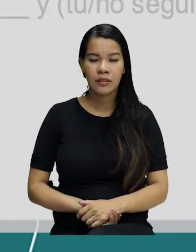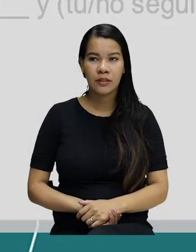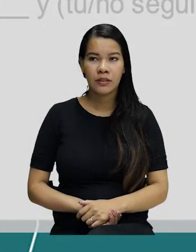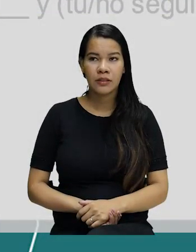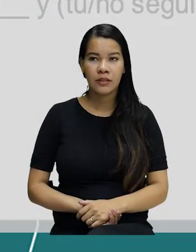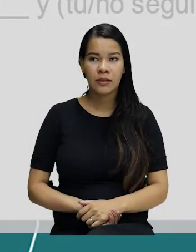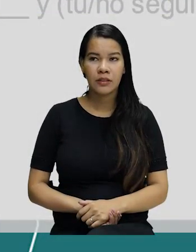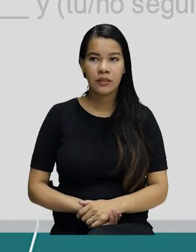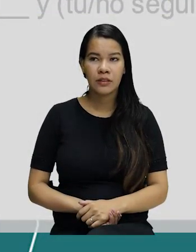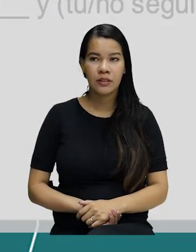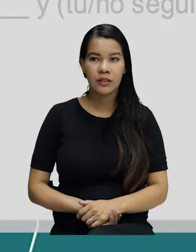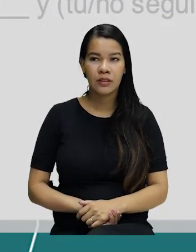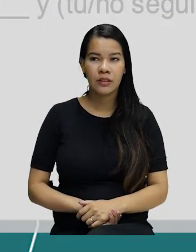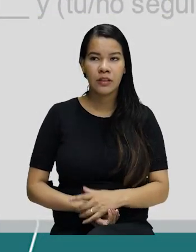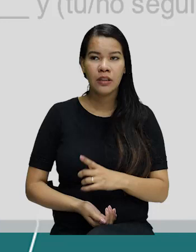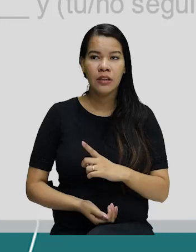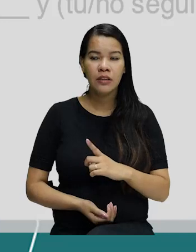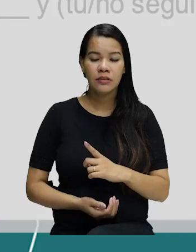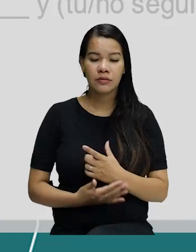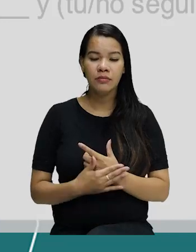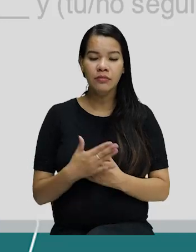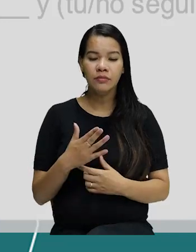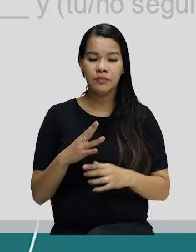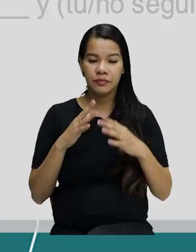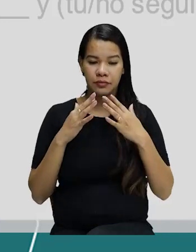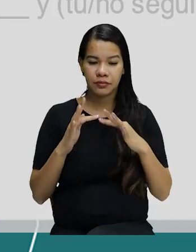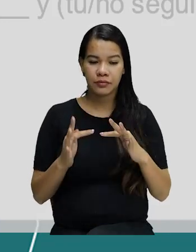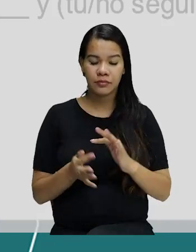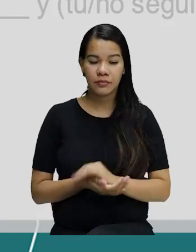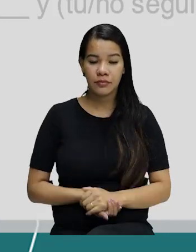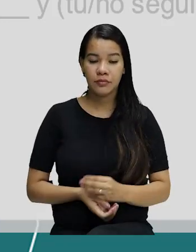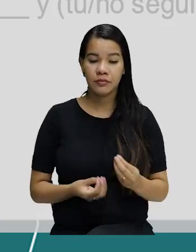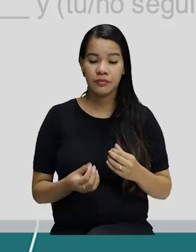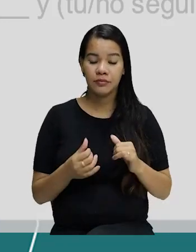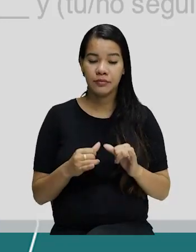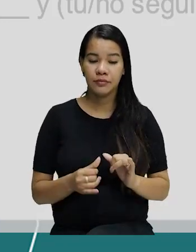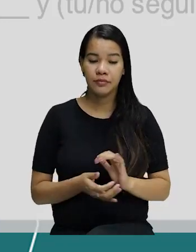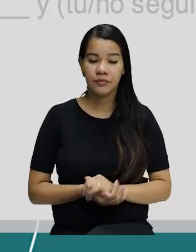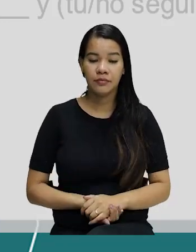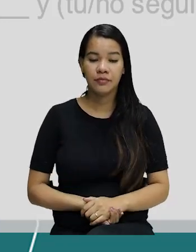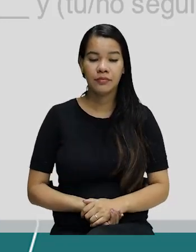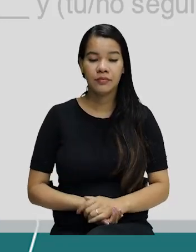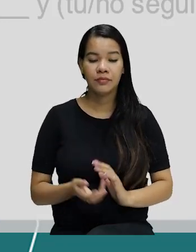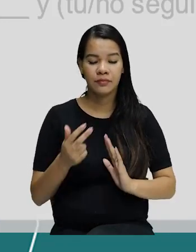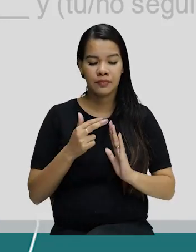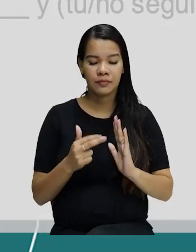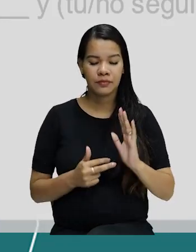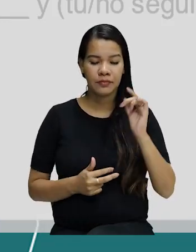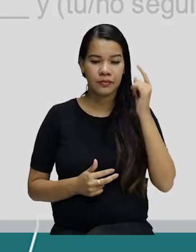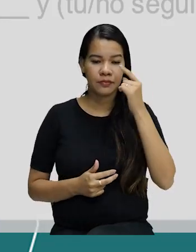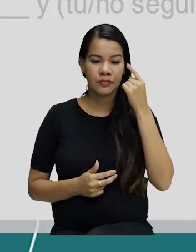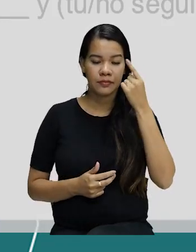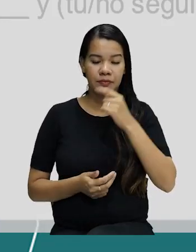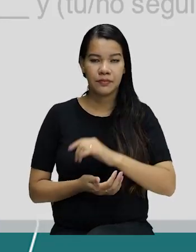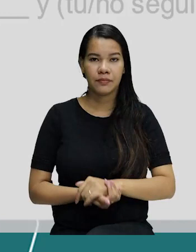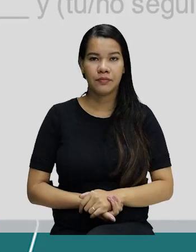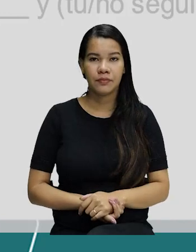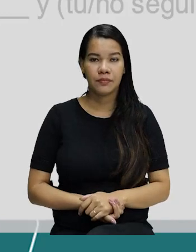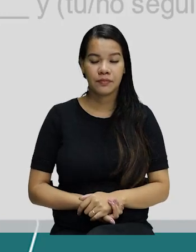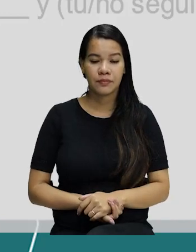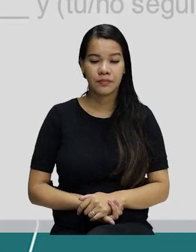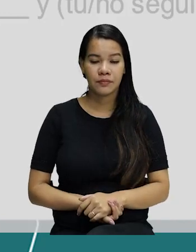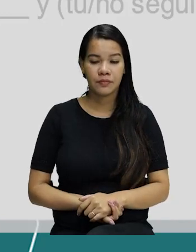Aqui eu tenho mais algumas orações. Como é que vai ficar? Ustedes venirem a verme em outro